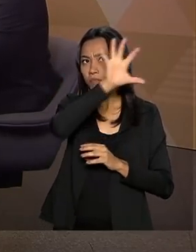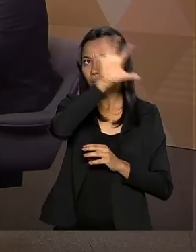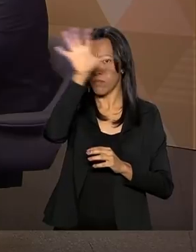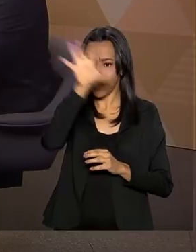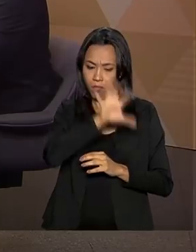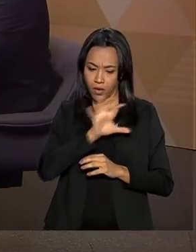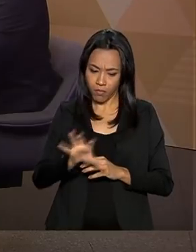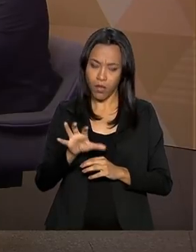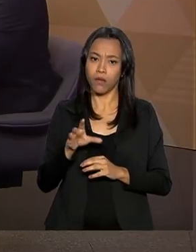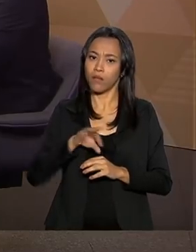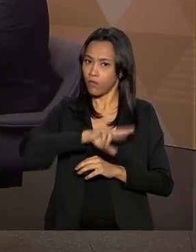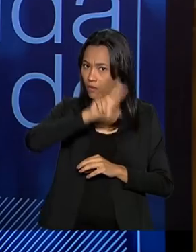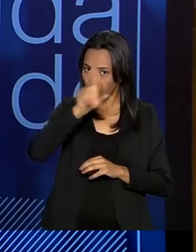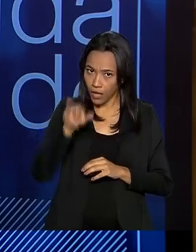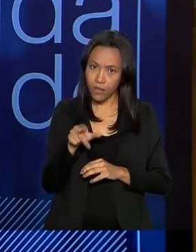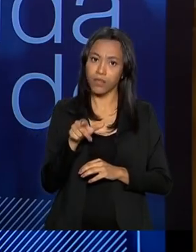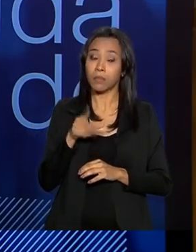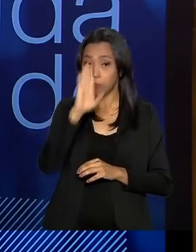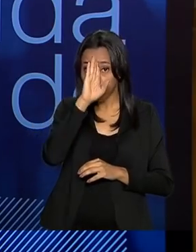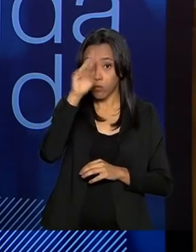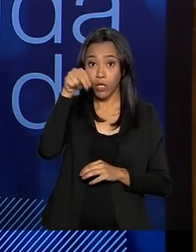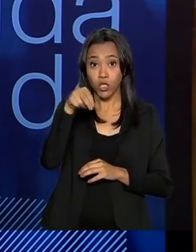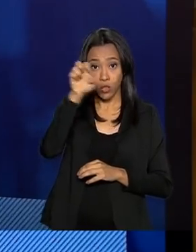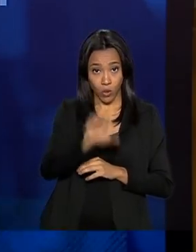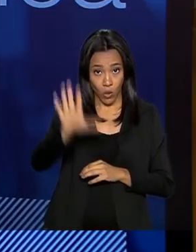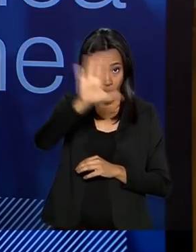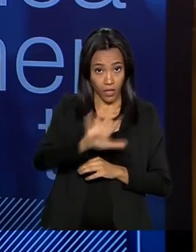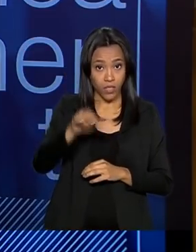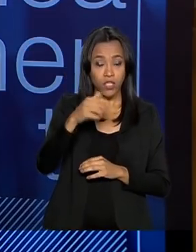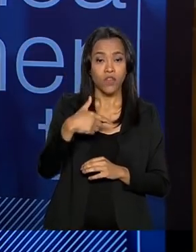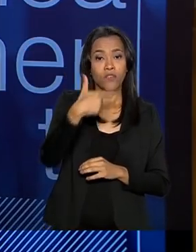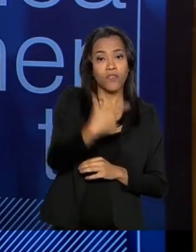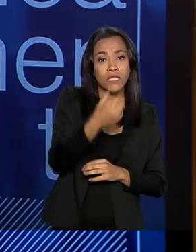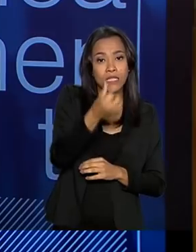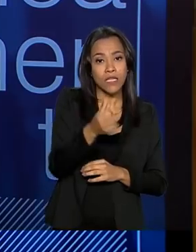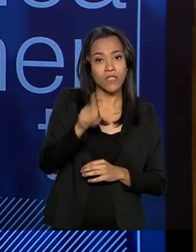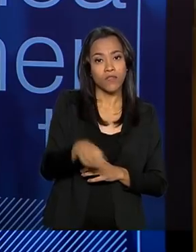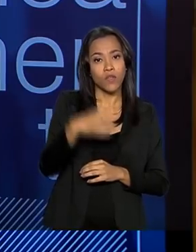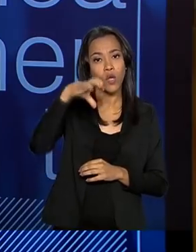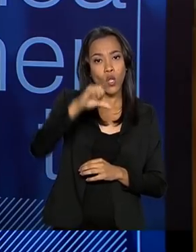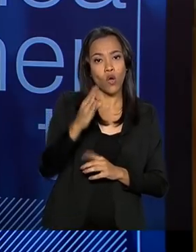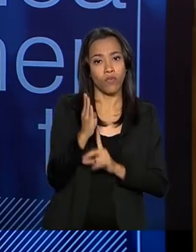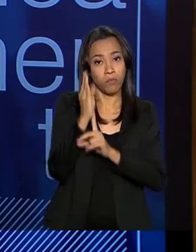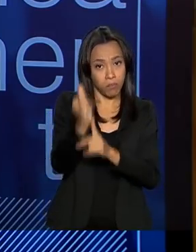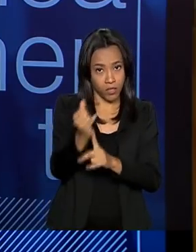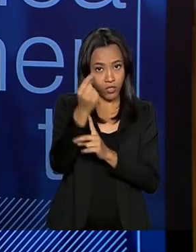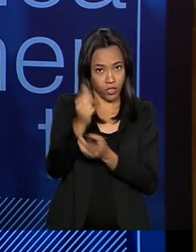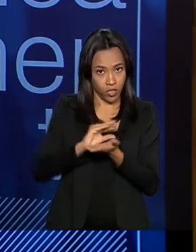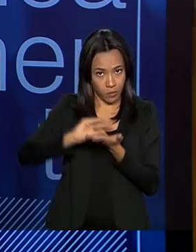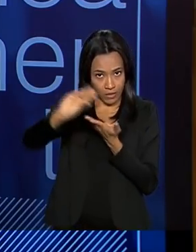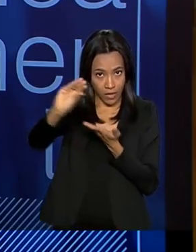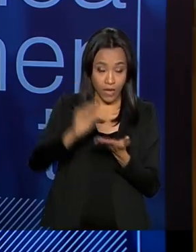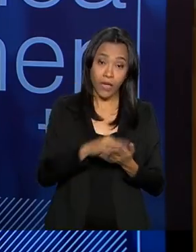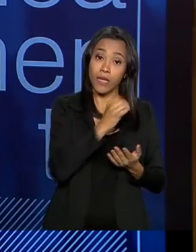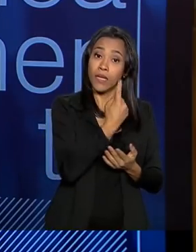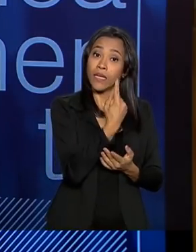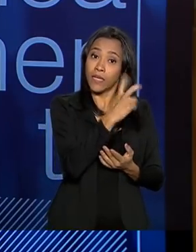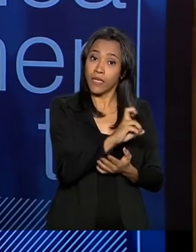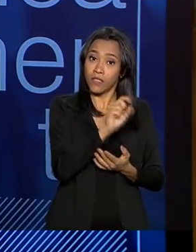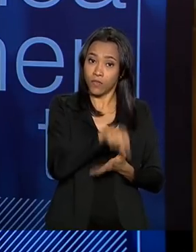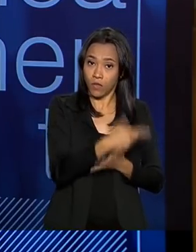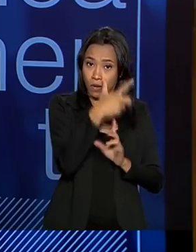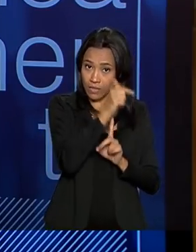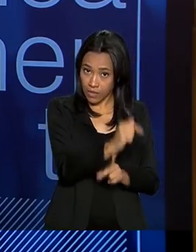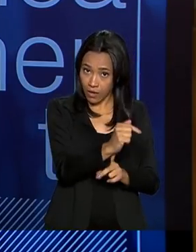todas, mas a grande maioria, principalmente o Nordeste. São 26,9 bilhões de investimentos previstos, sendo que 15,7 bilhões